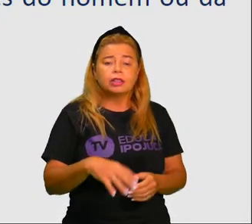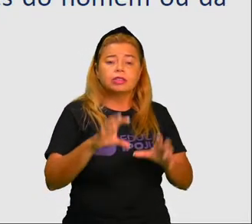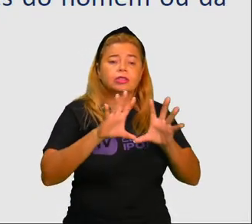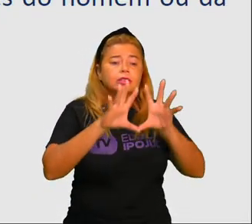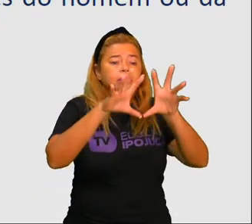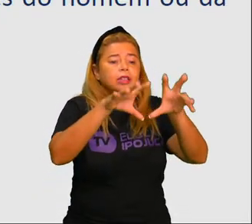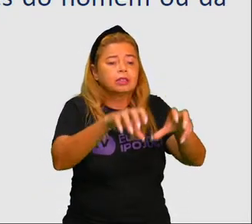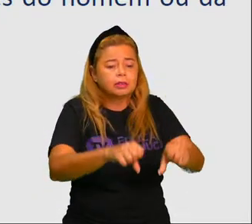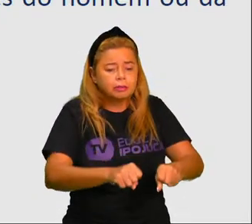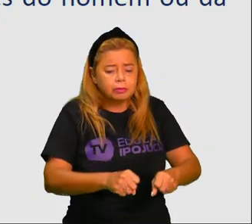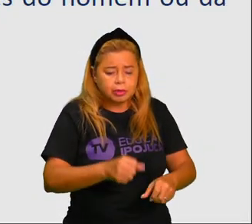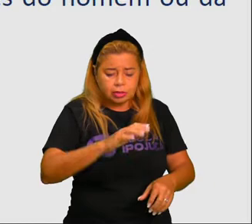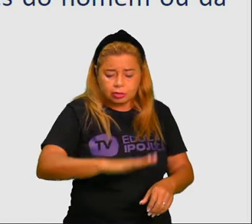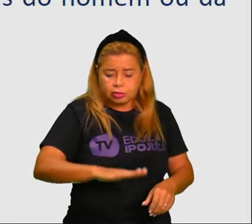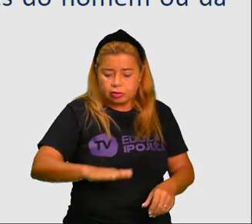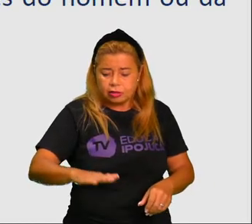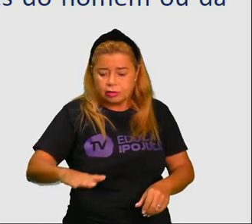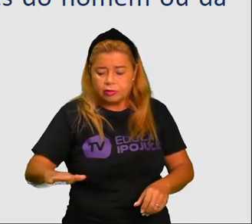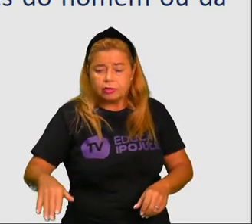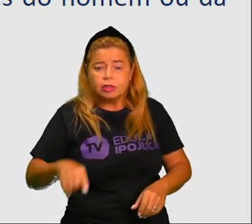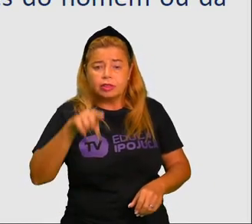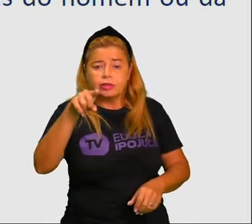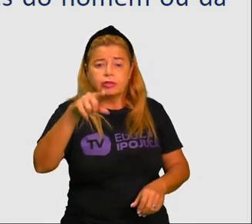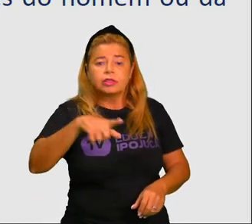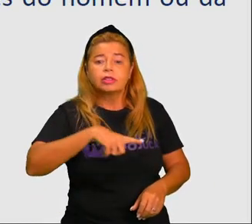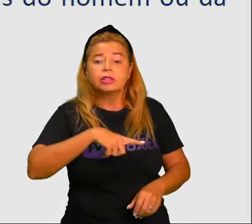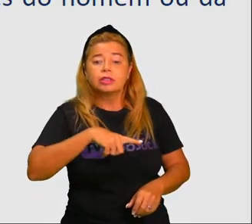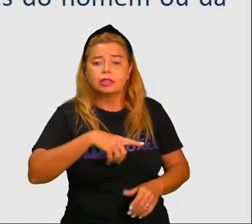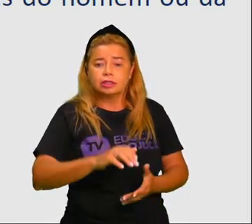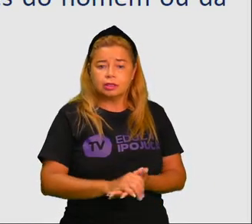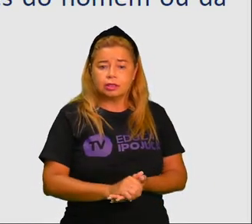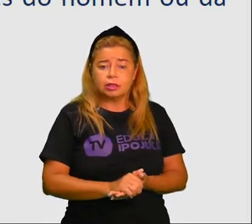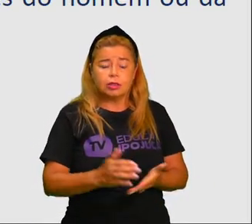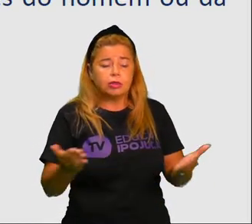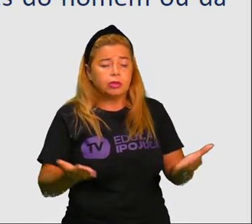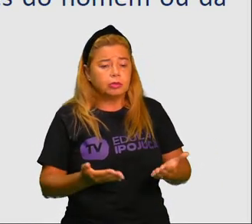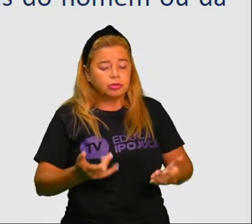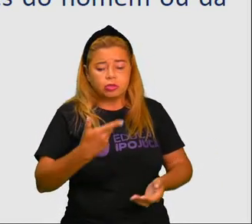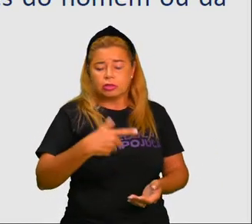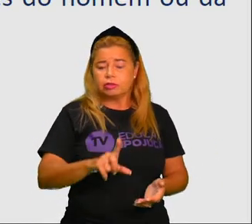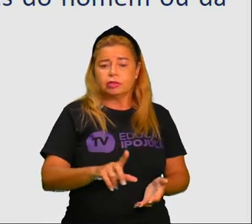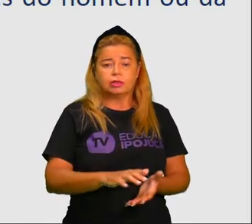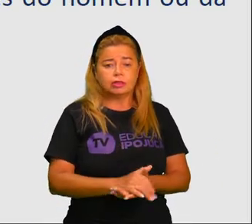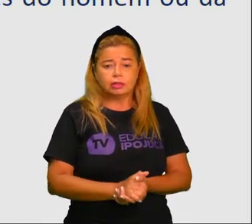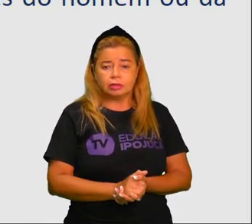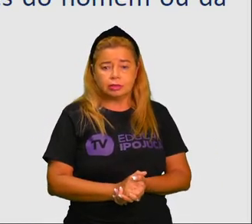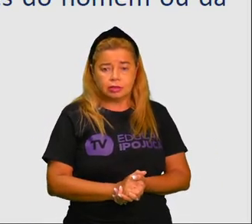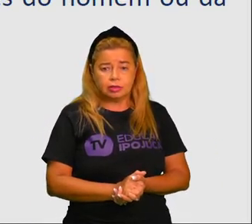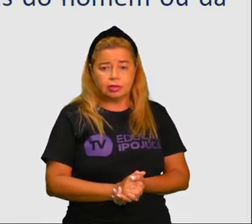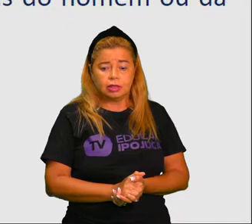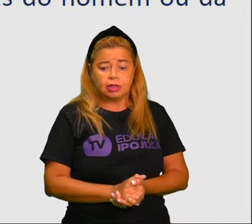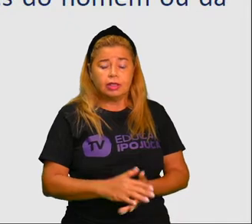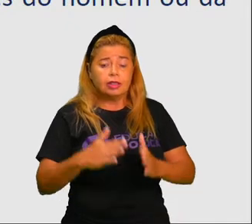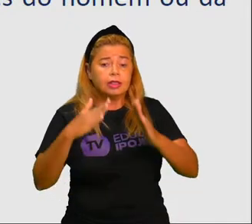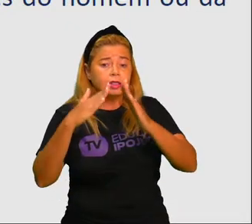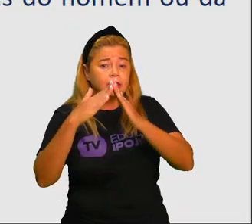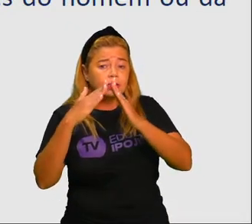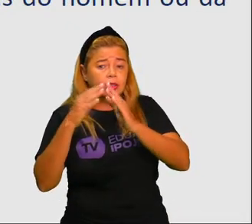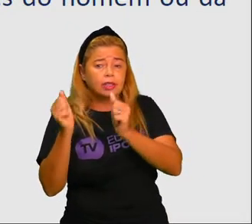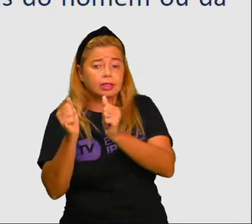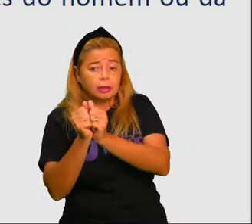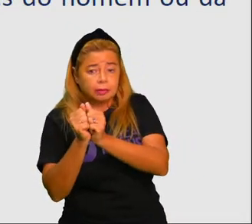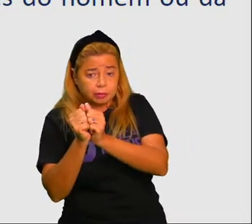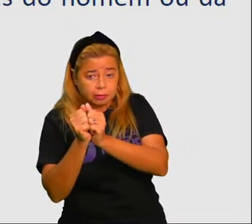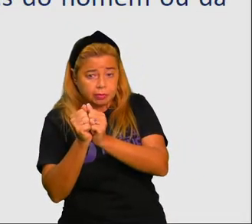vida e já não visualiza tão facilmente hoje? Ao entorno da sua moradia, houve